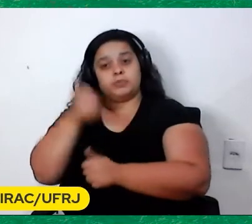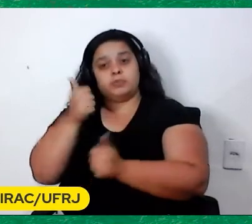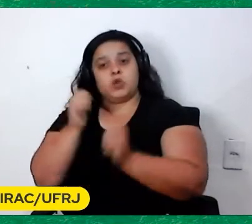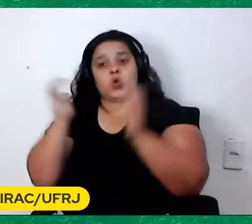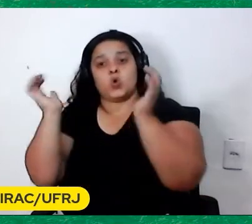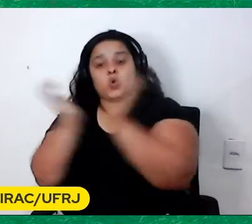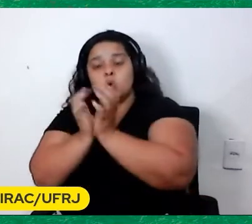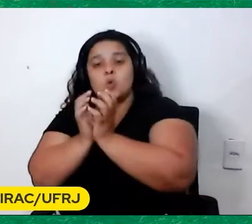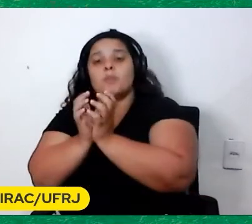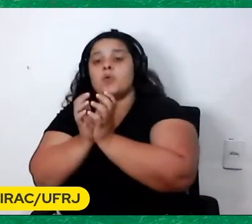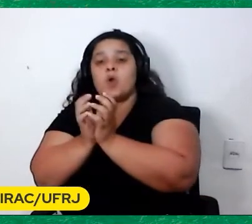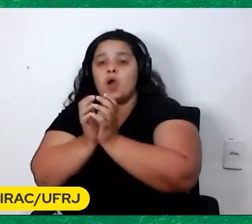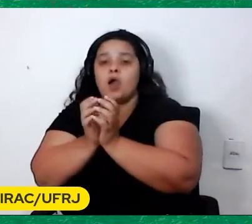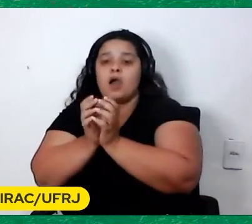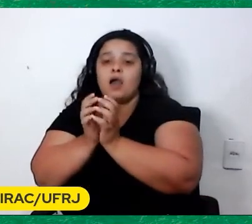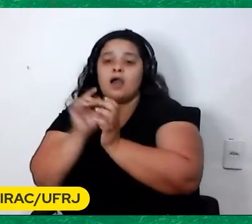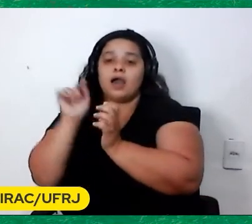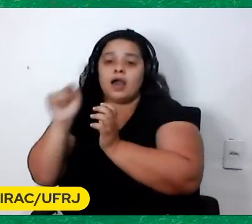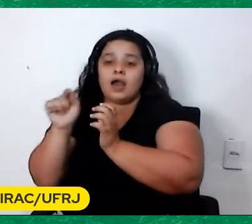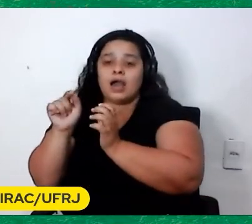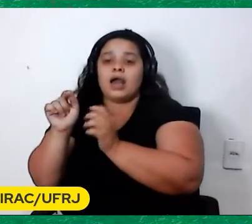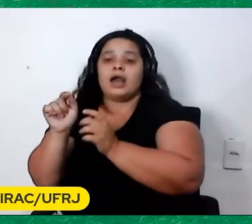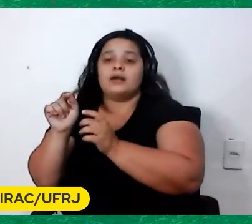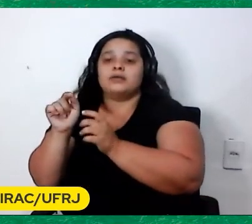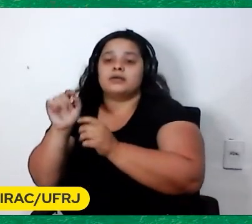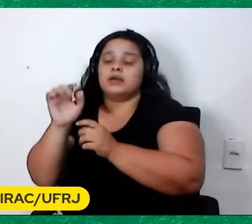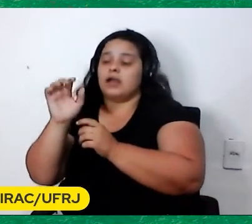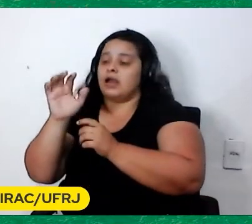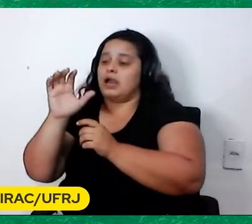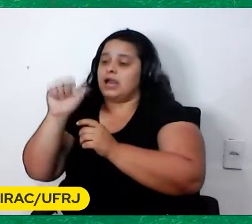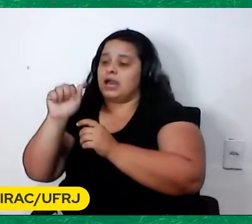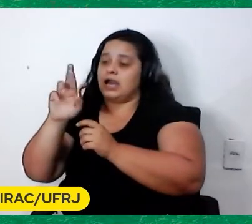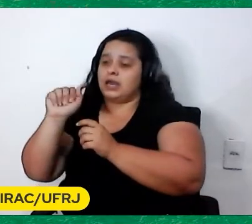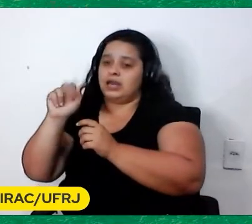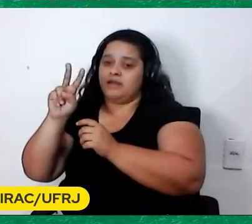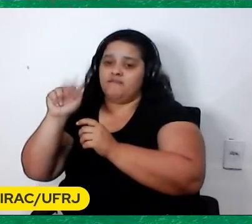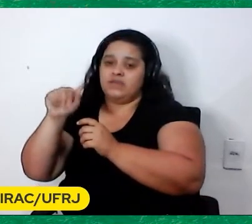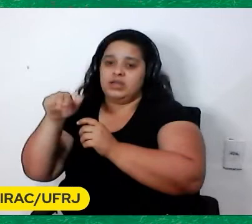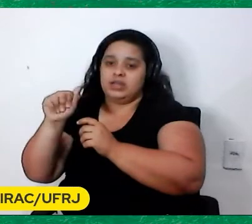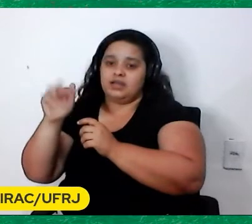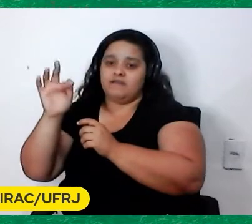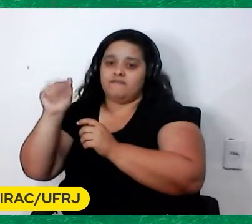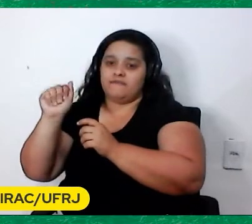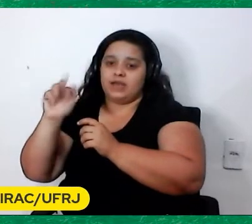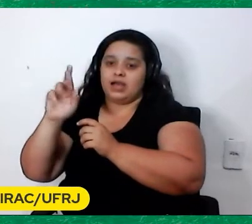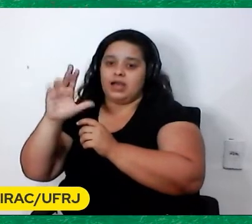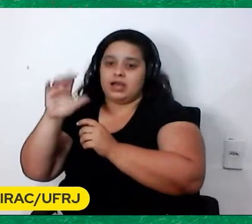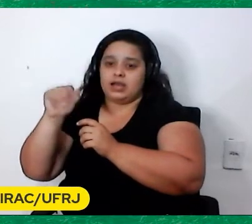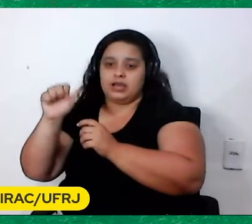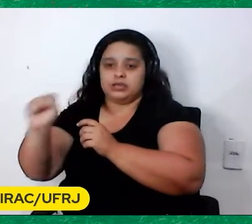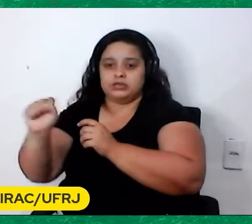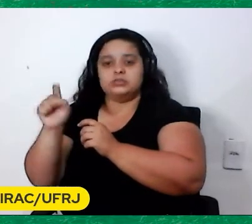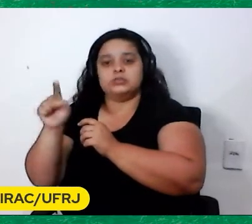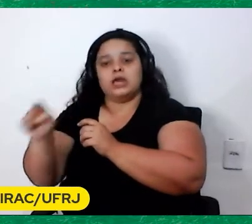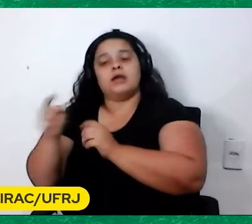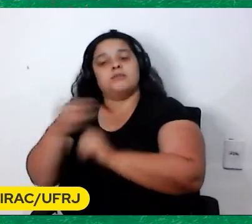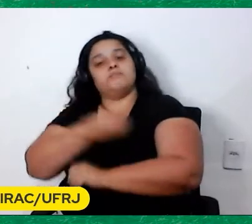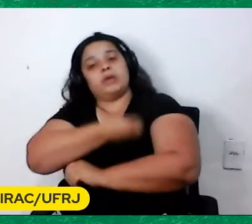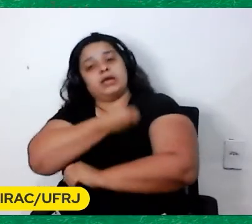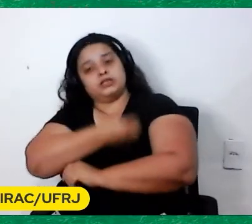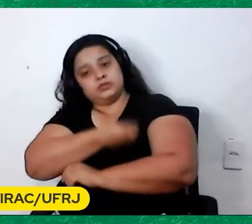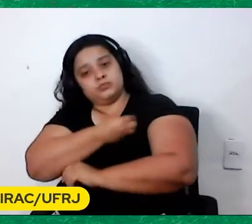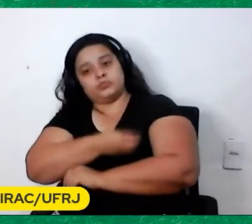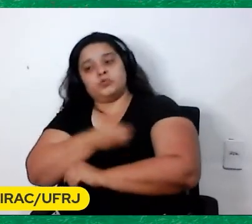montou lá A Caravana Farkas O que hoje se chama Caravana Farkas Onde Da qual participa O